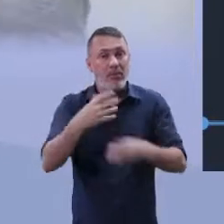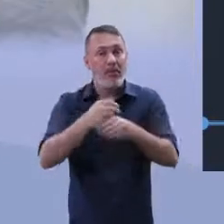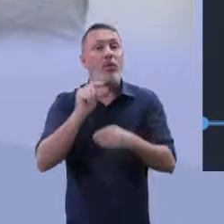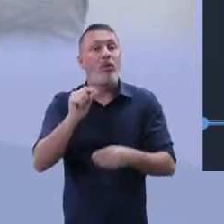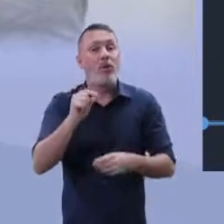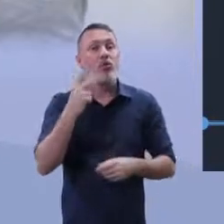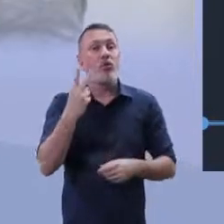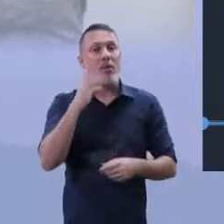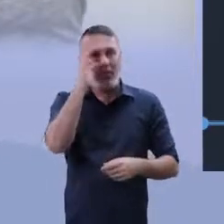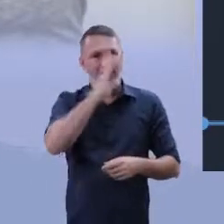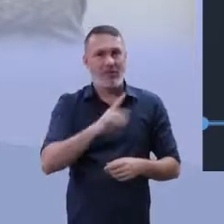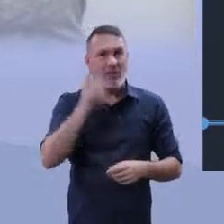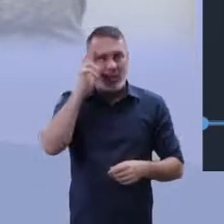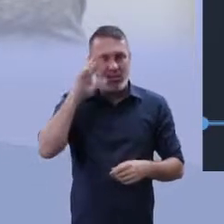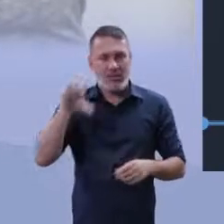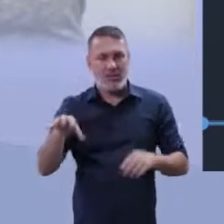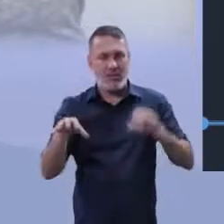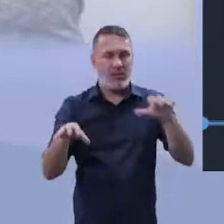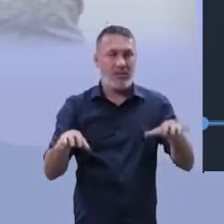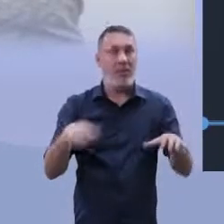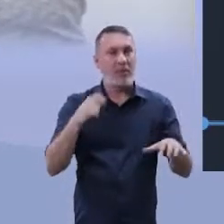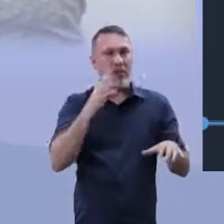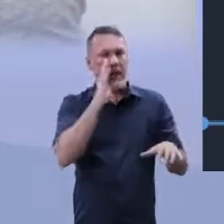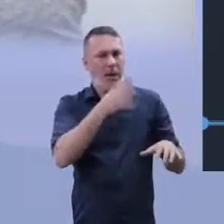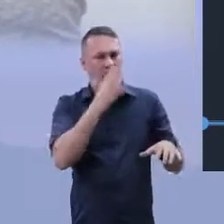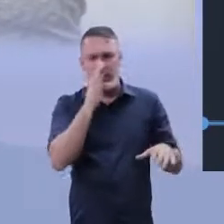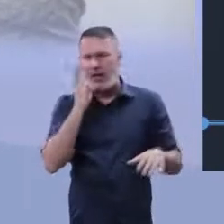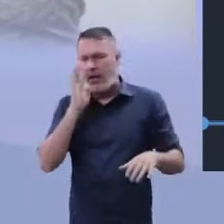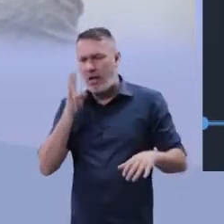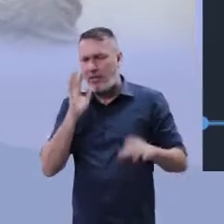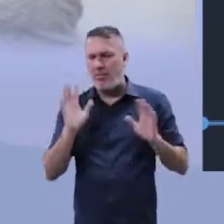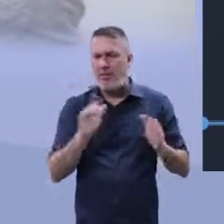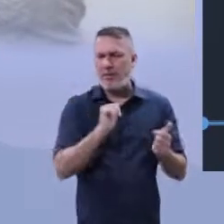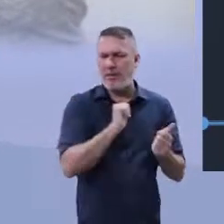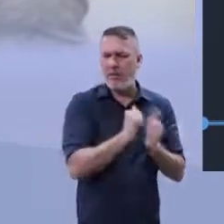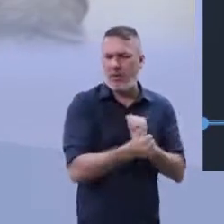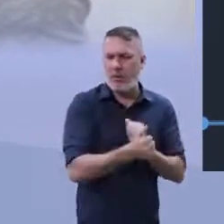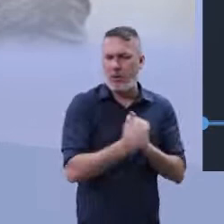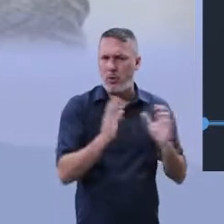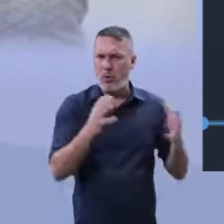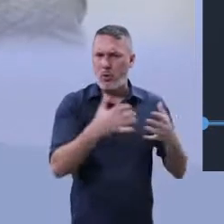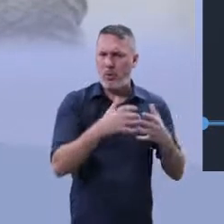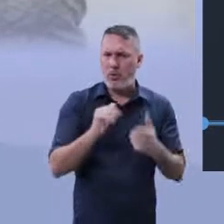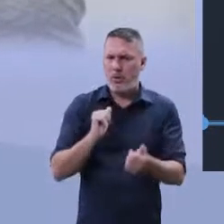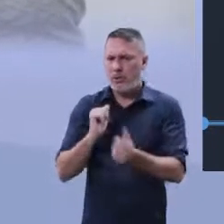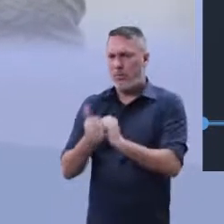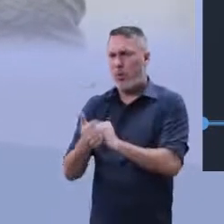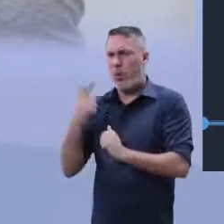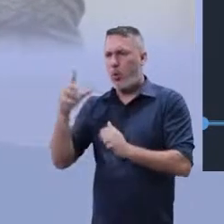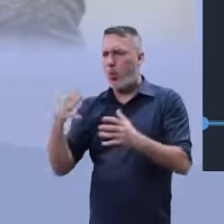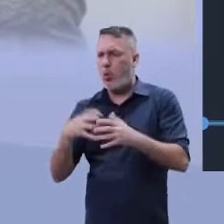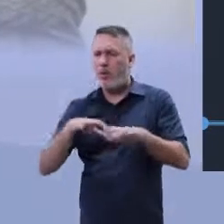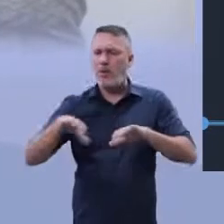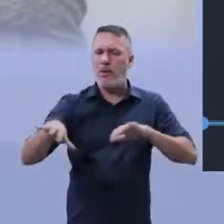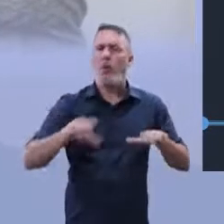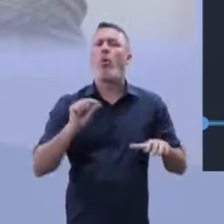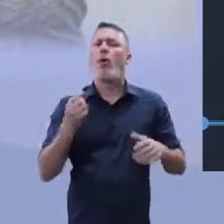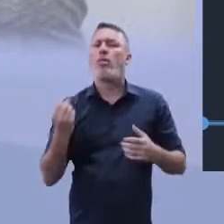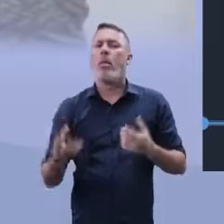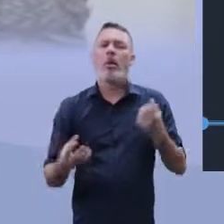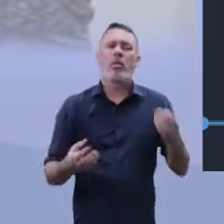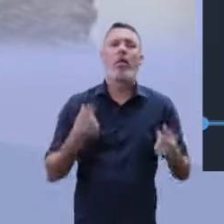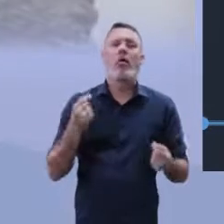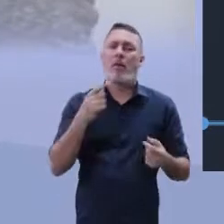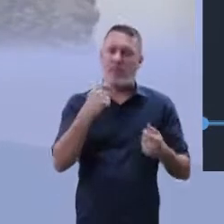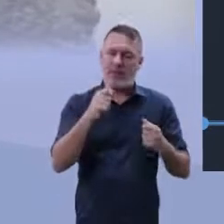vocês? Os dois Brasis? Aquela ideia de a gente fazer aquela crítica, de um lado, é o esporte para um grupo, do outro lado, esporte para outro grupo.